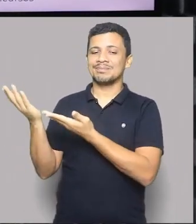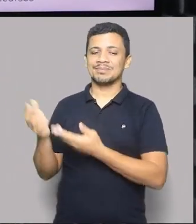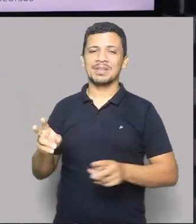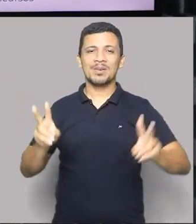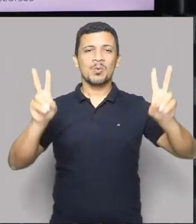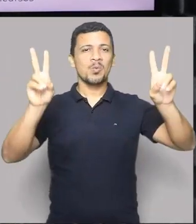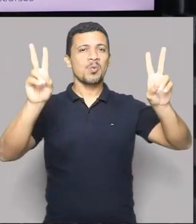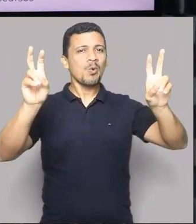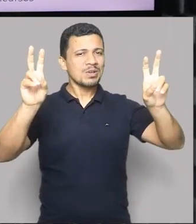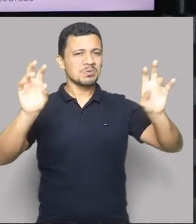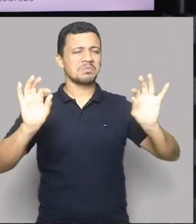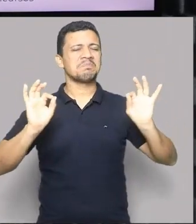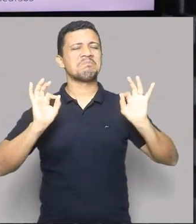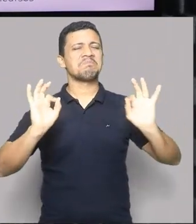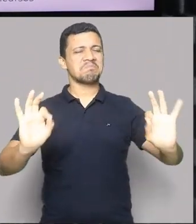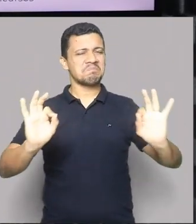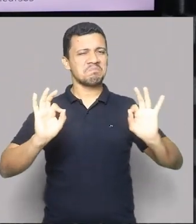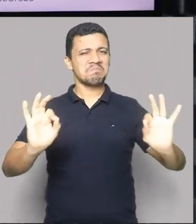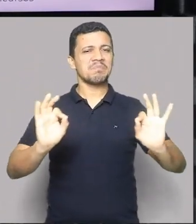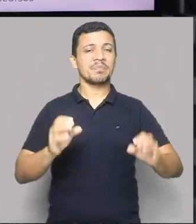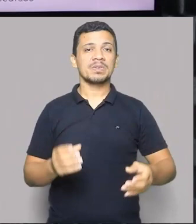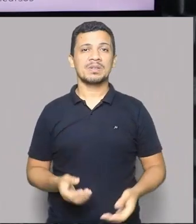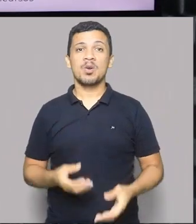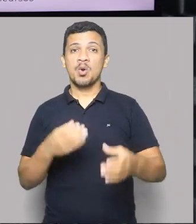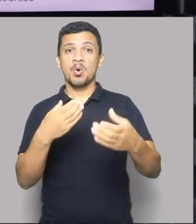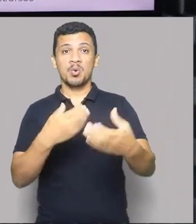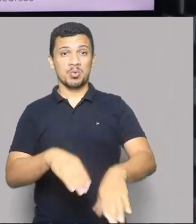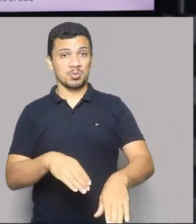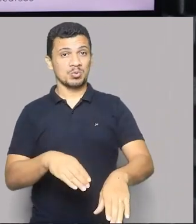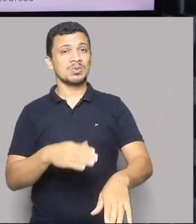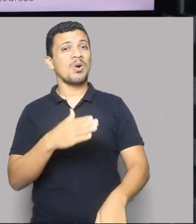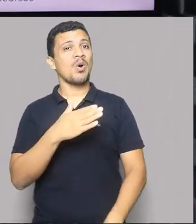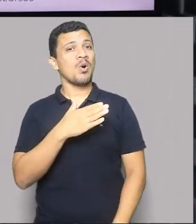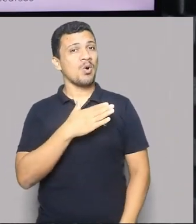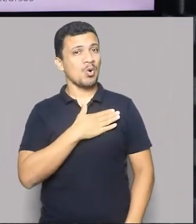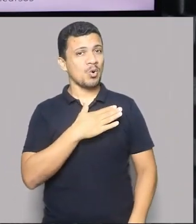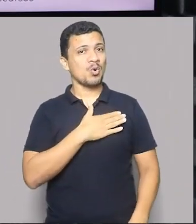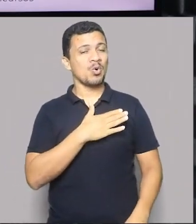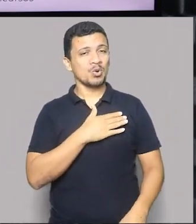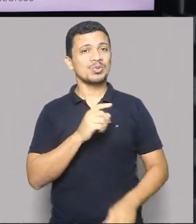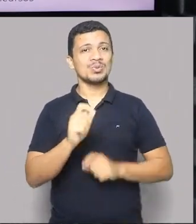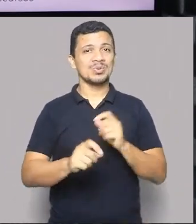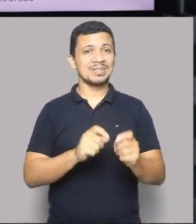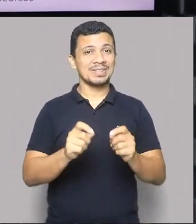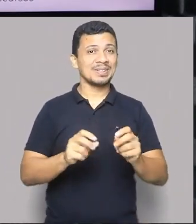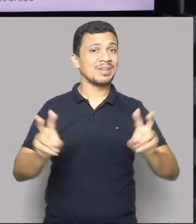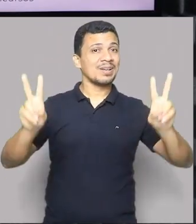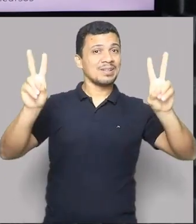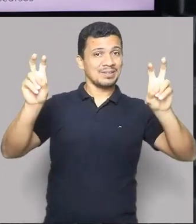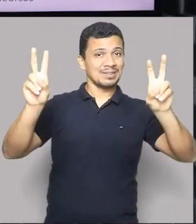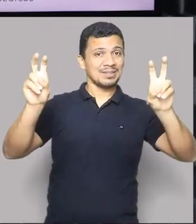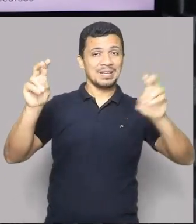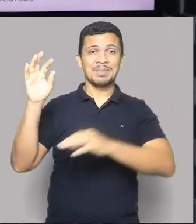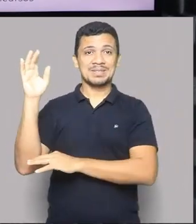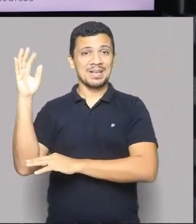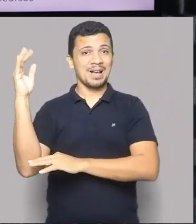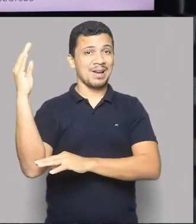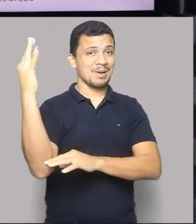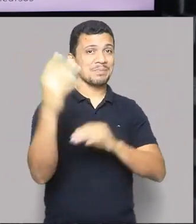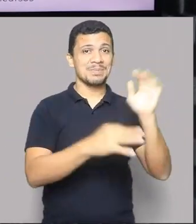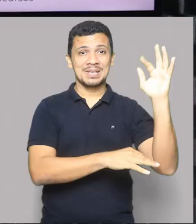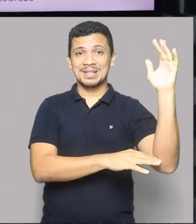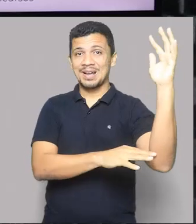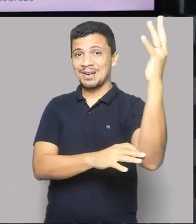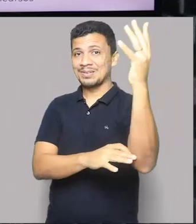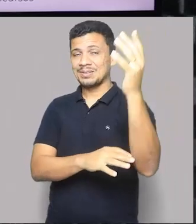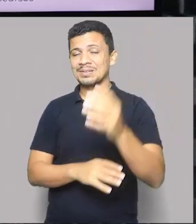sensacional. Os concursos gostam muito de gerar abordagem associada às questões ambientais, mas antes de